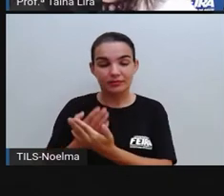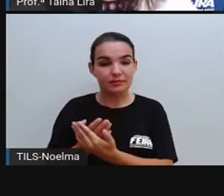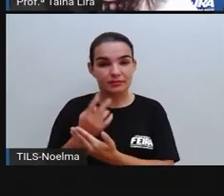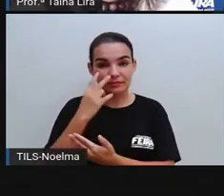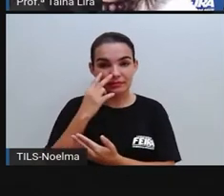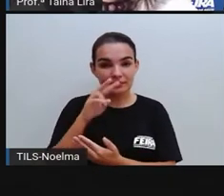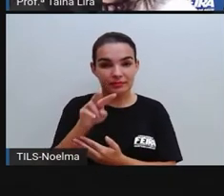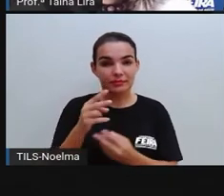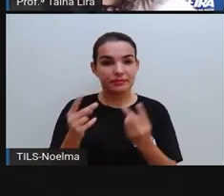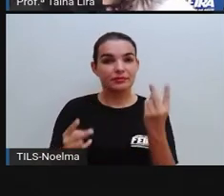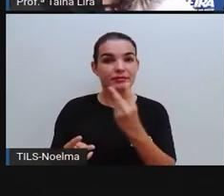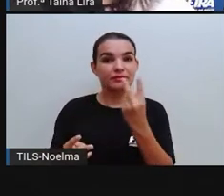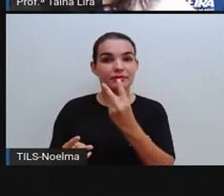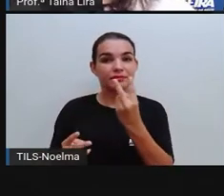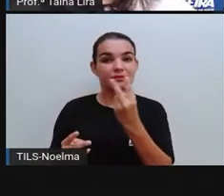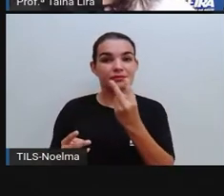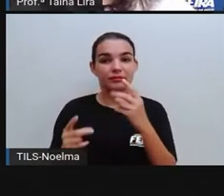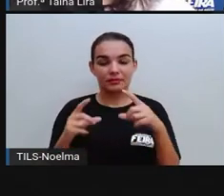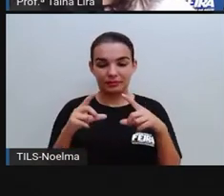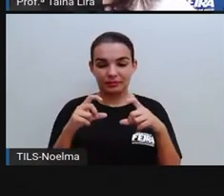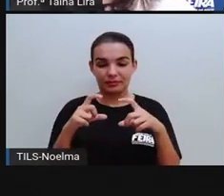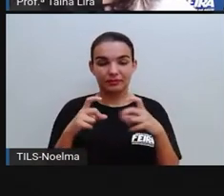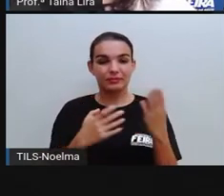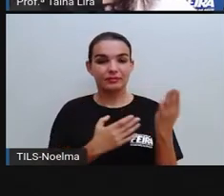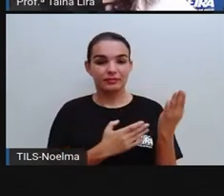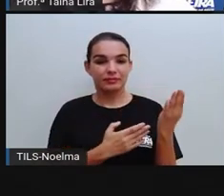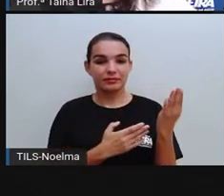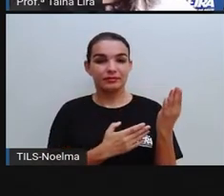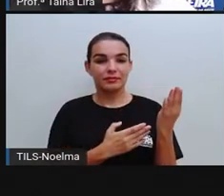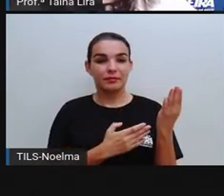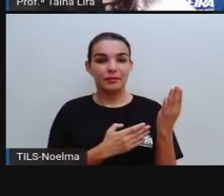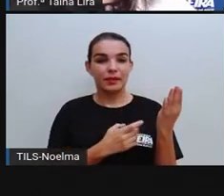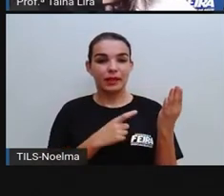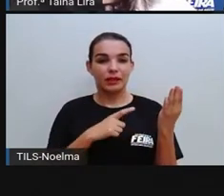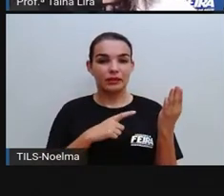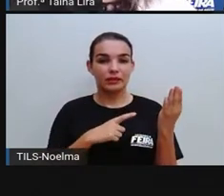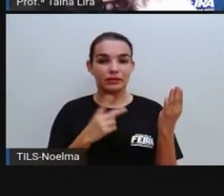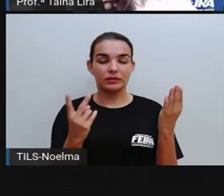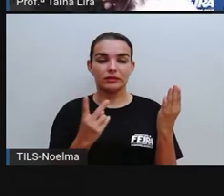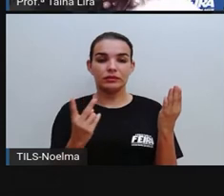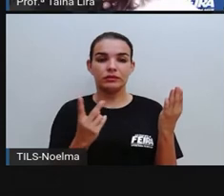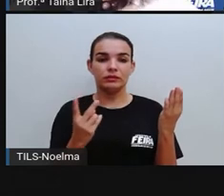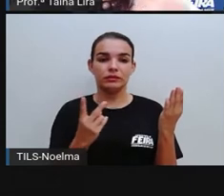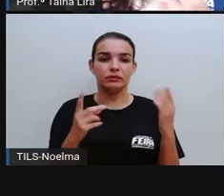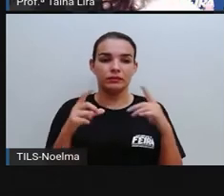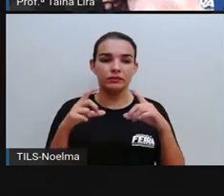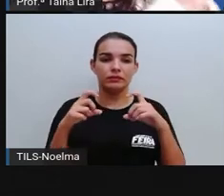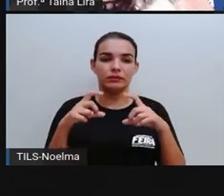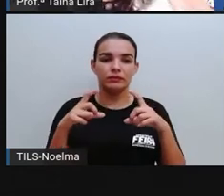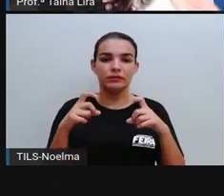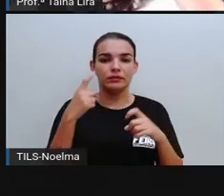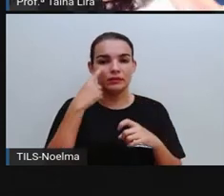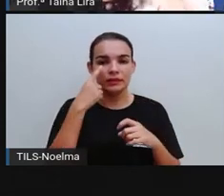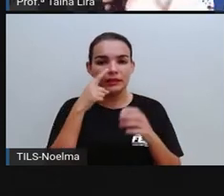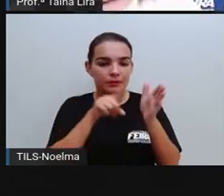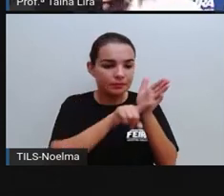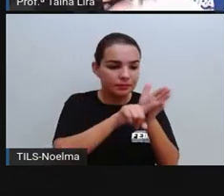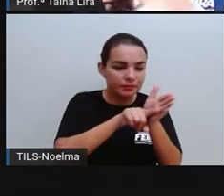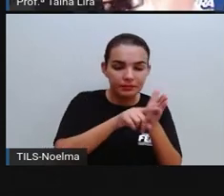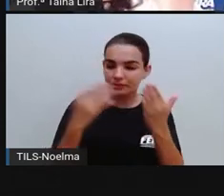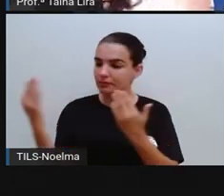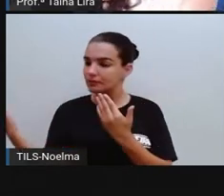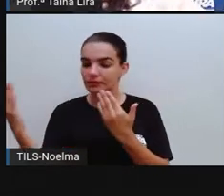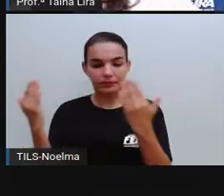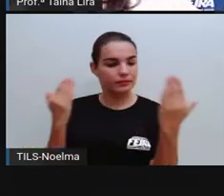trouxe mais uma imagem, tá? Duas imagens, na verdade, pra gente fazer aí essa